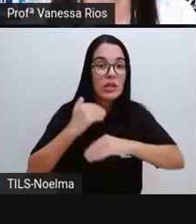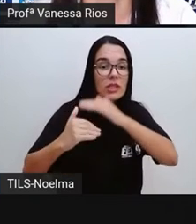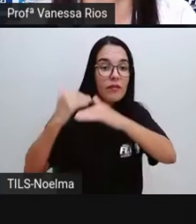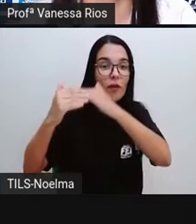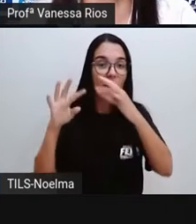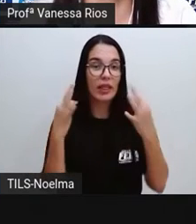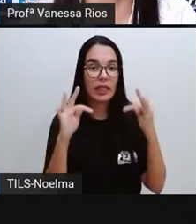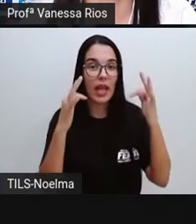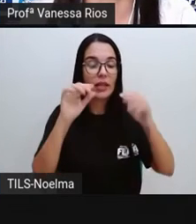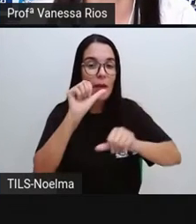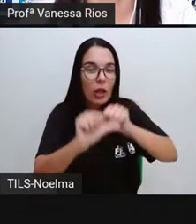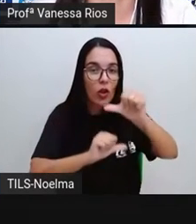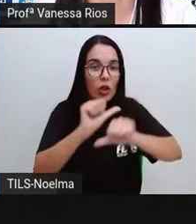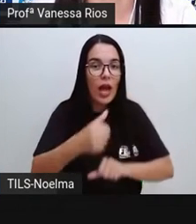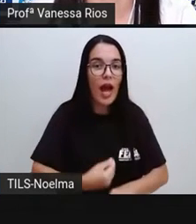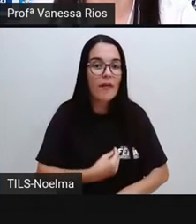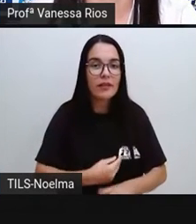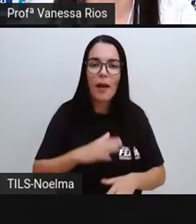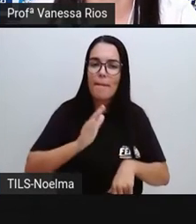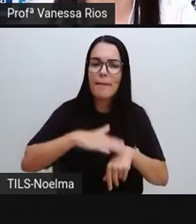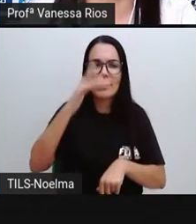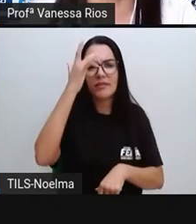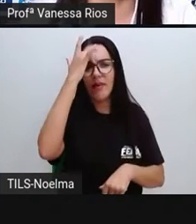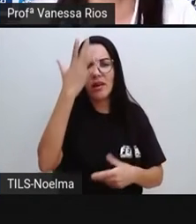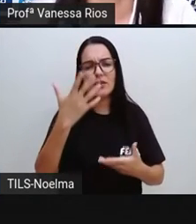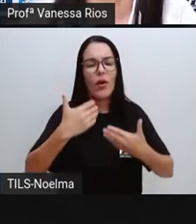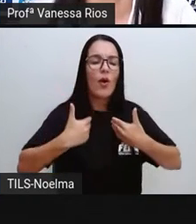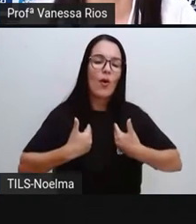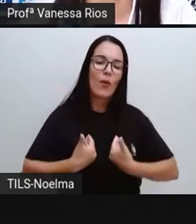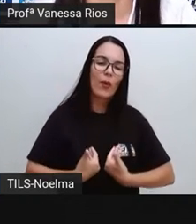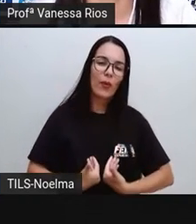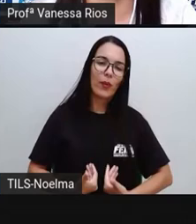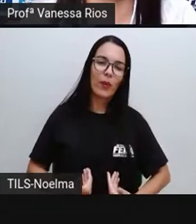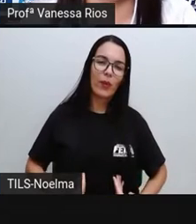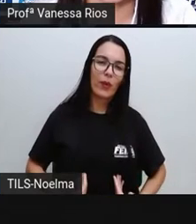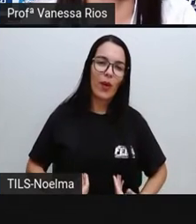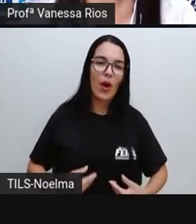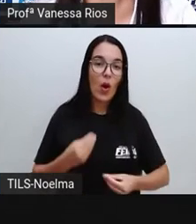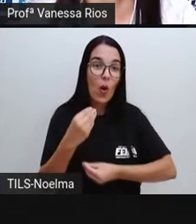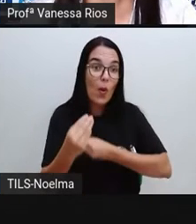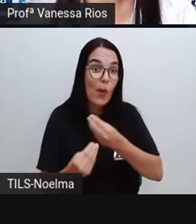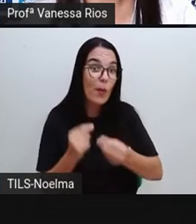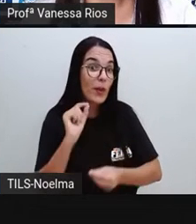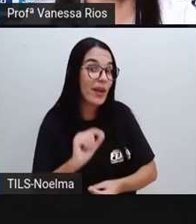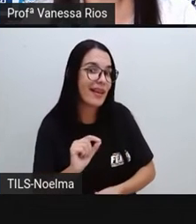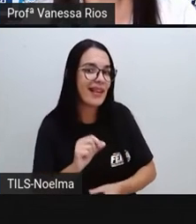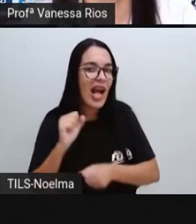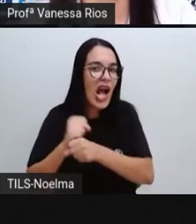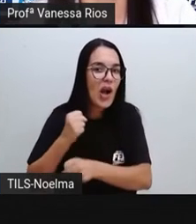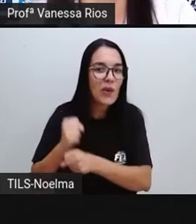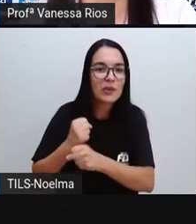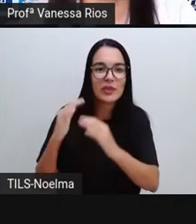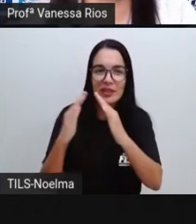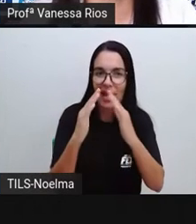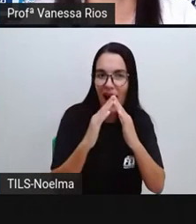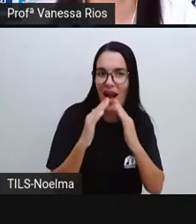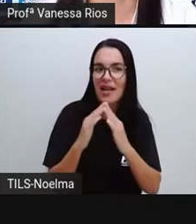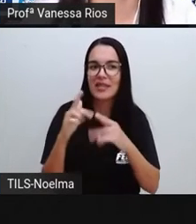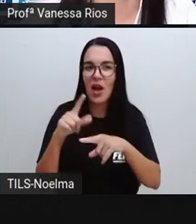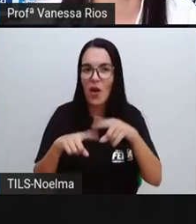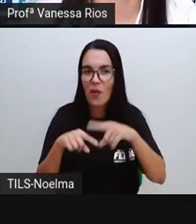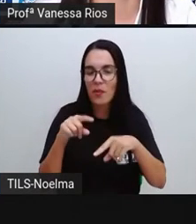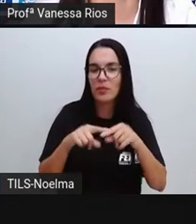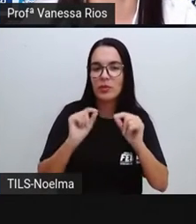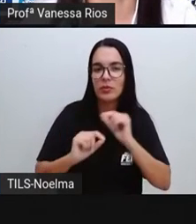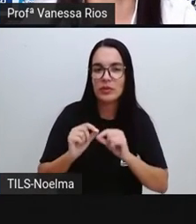desenvolver técnicas para tornar sua vida mais fácil e confortável, como a construção de casas